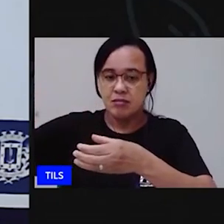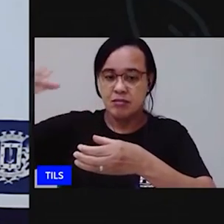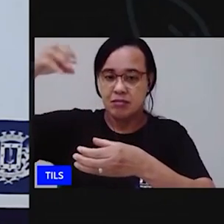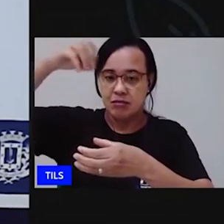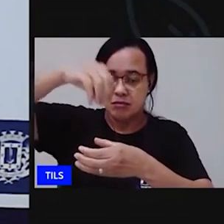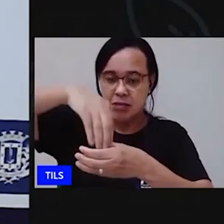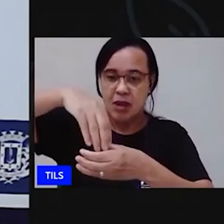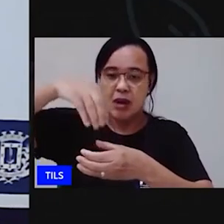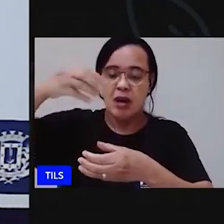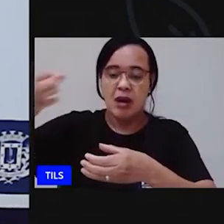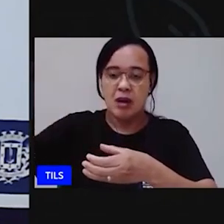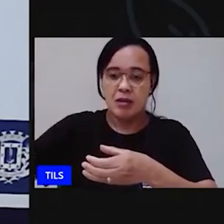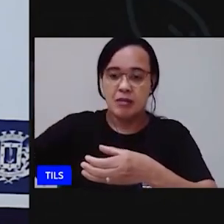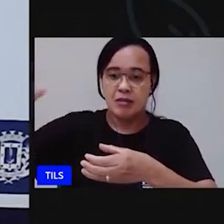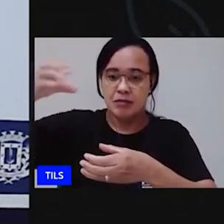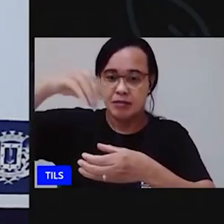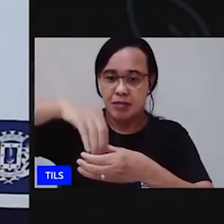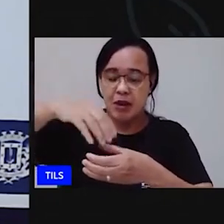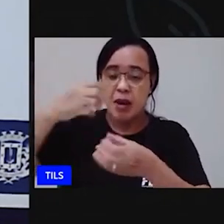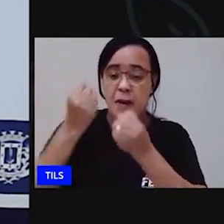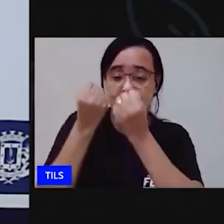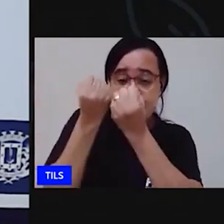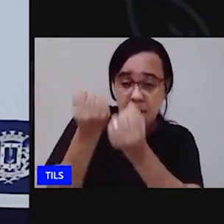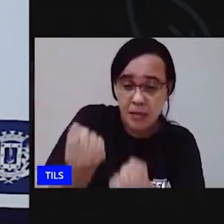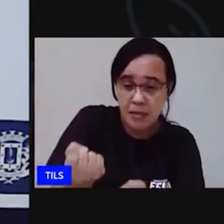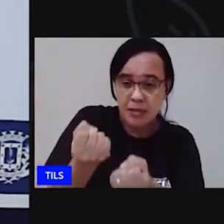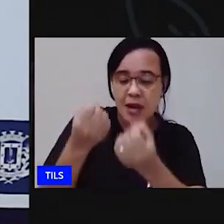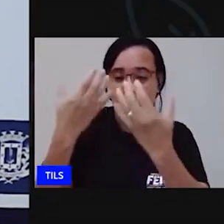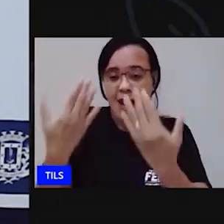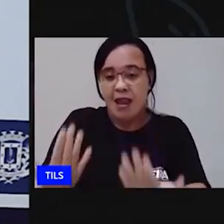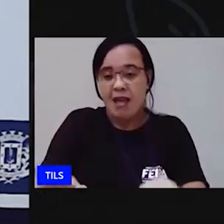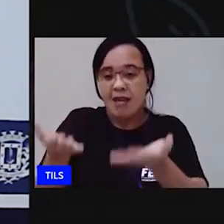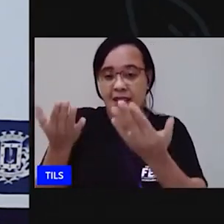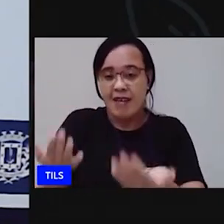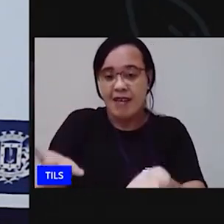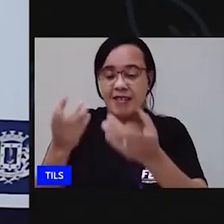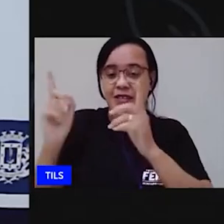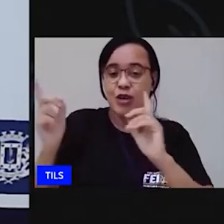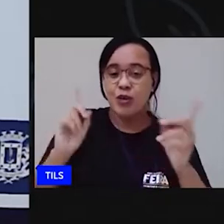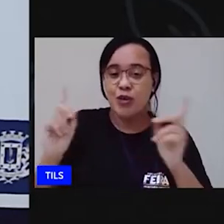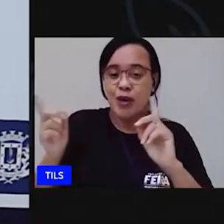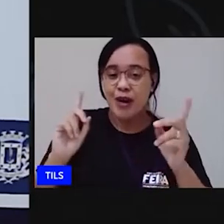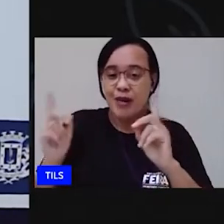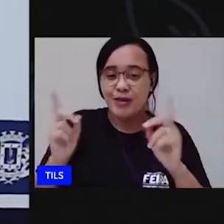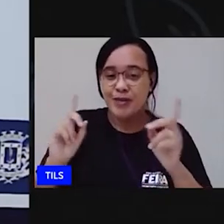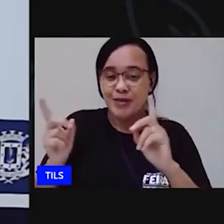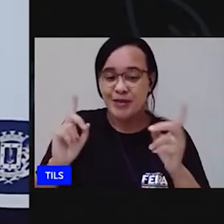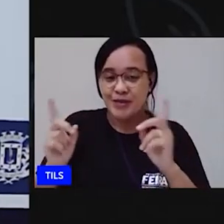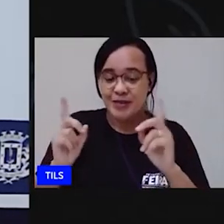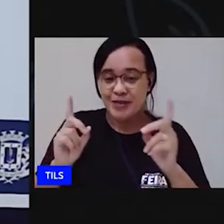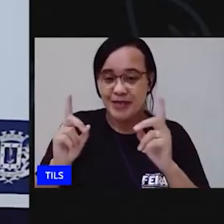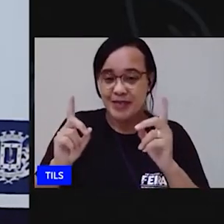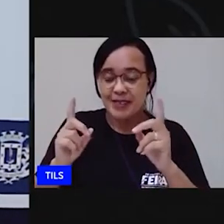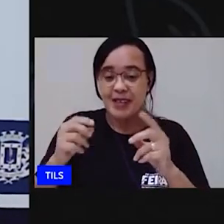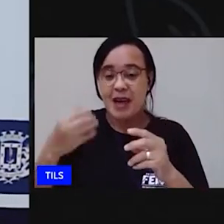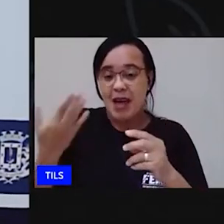mais pesado e qual é o objeto mais leve. Lembrando que o objeto leve vai subir